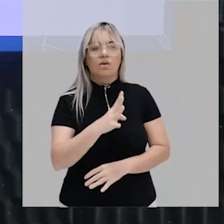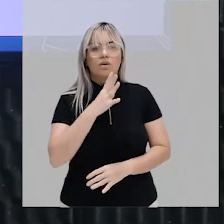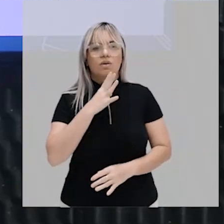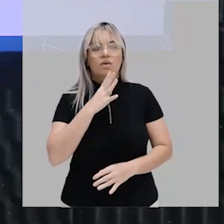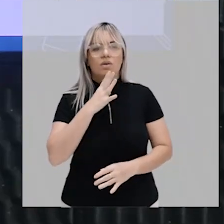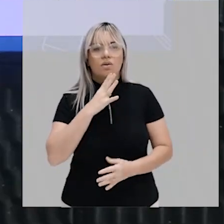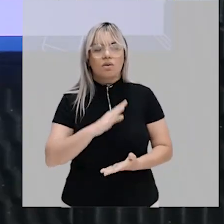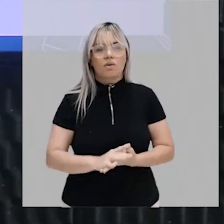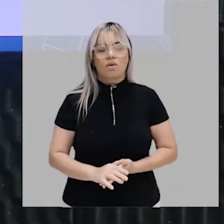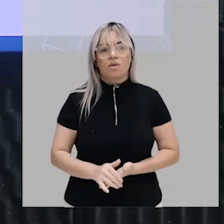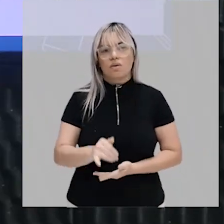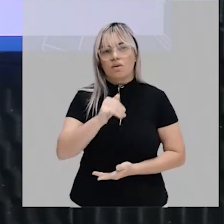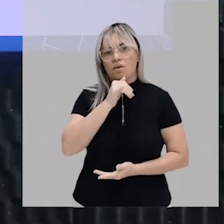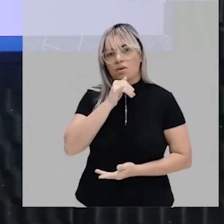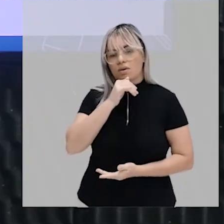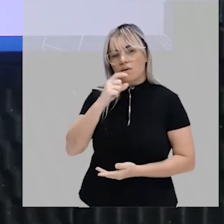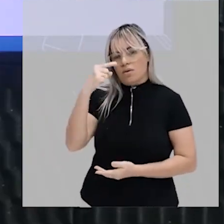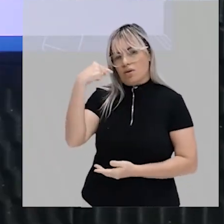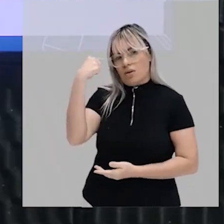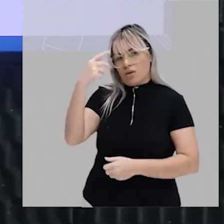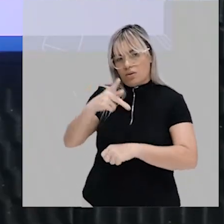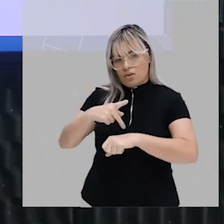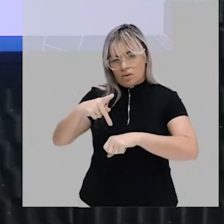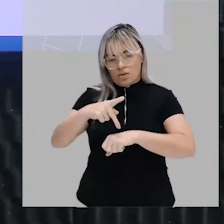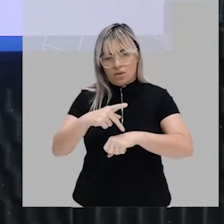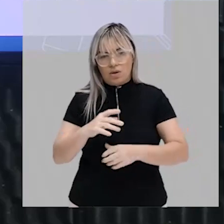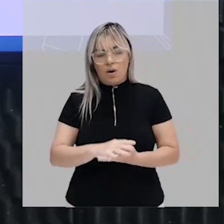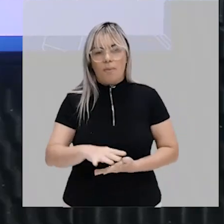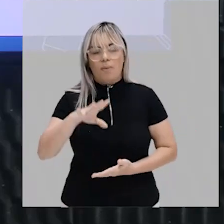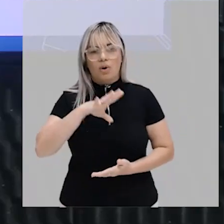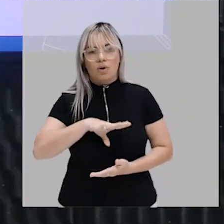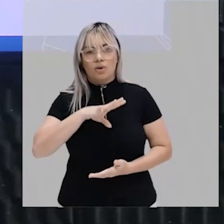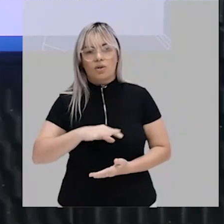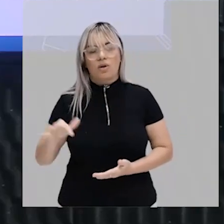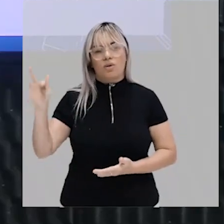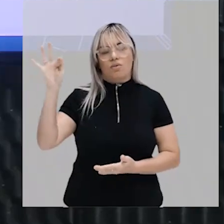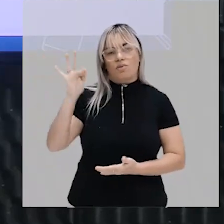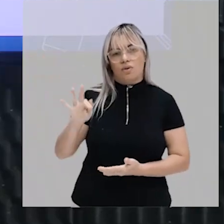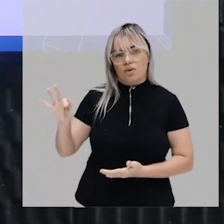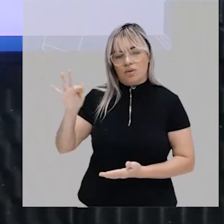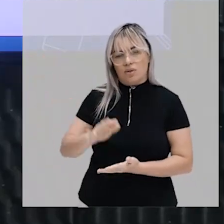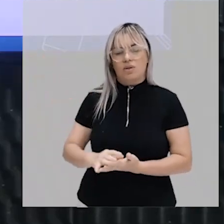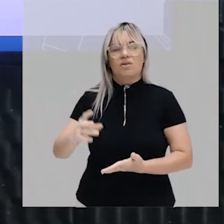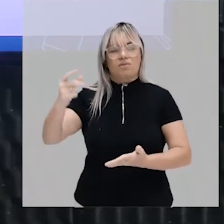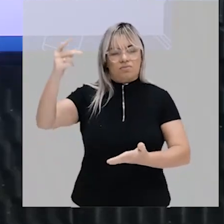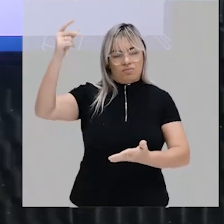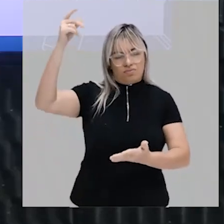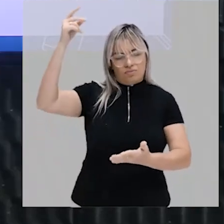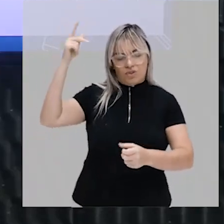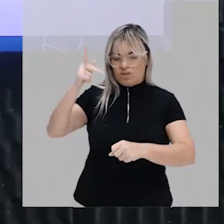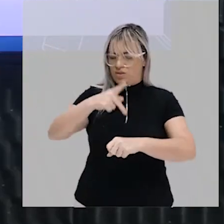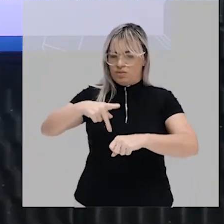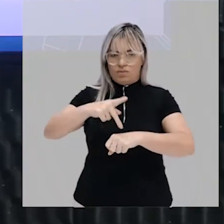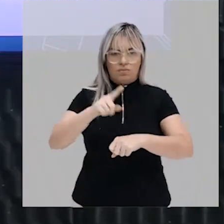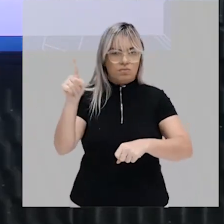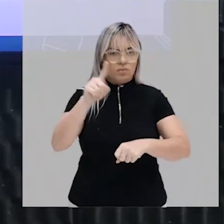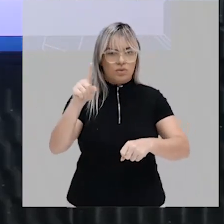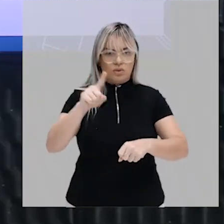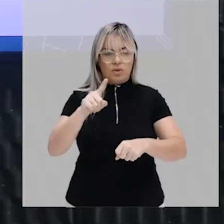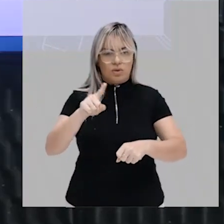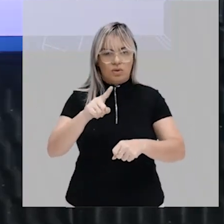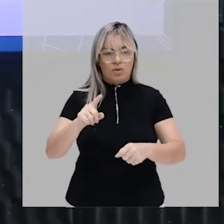como por exemplo Espanha Portugal França antigamente esses países não eram unificados